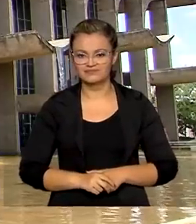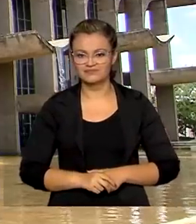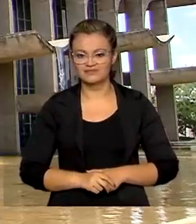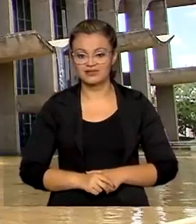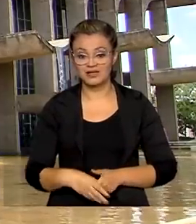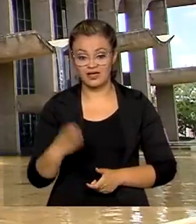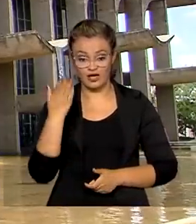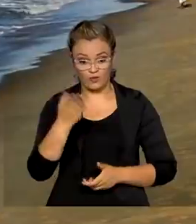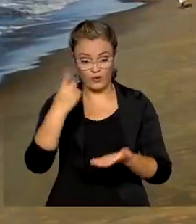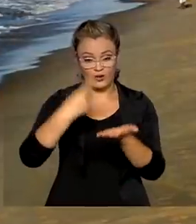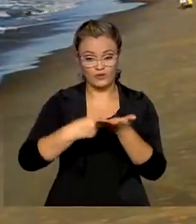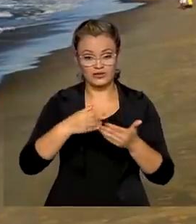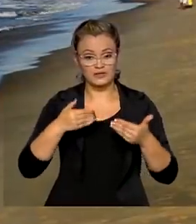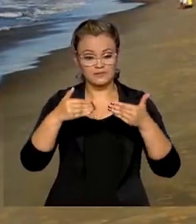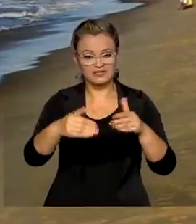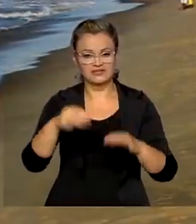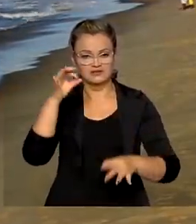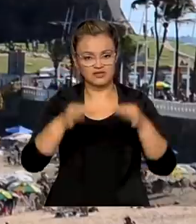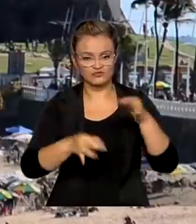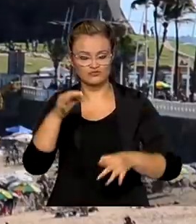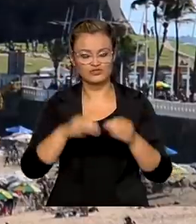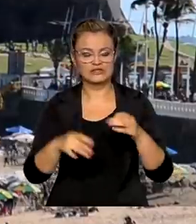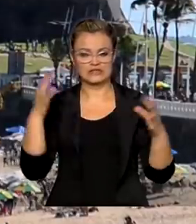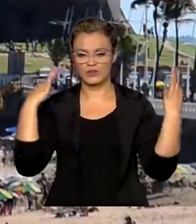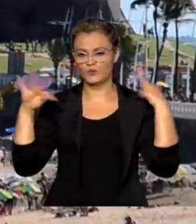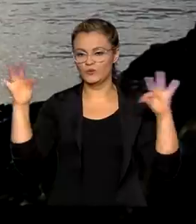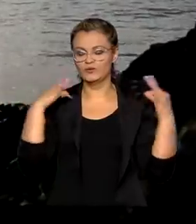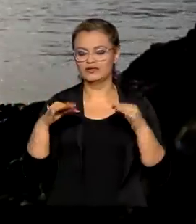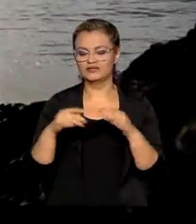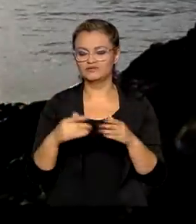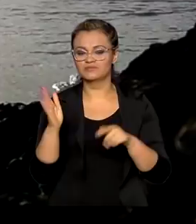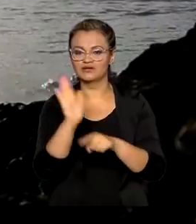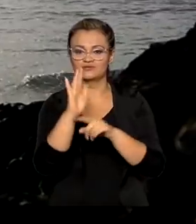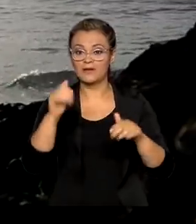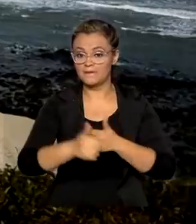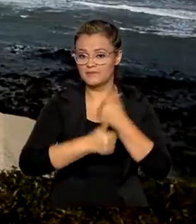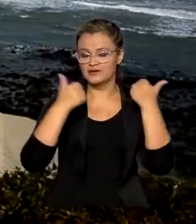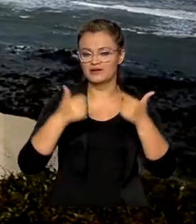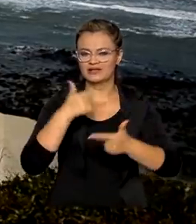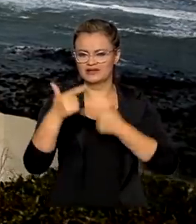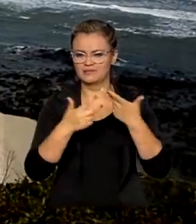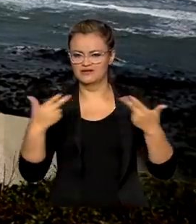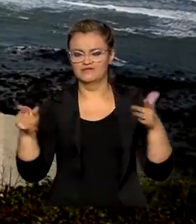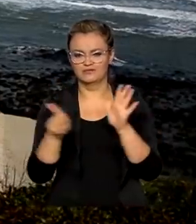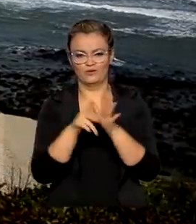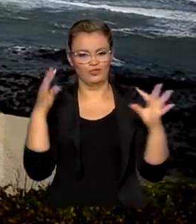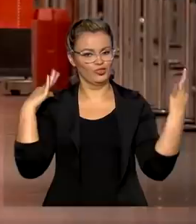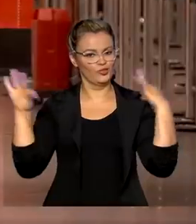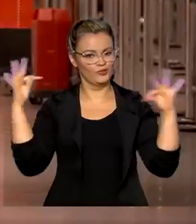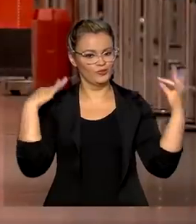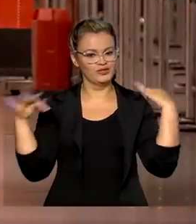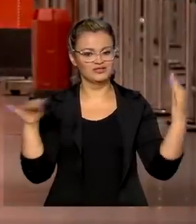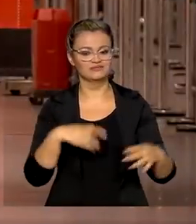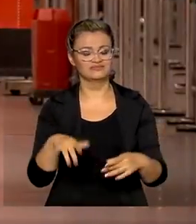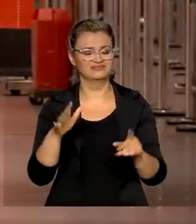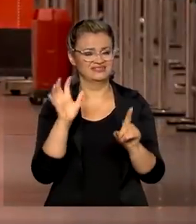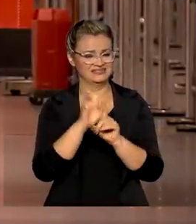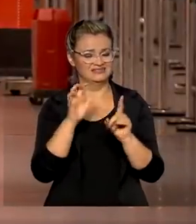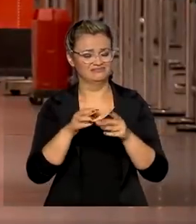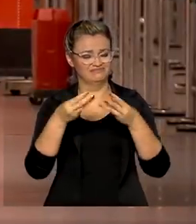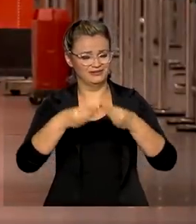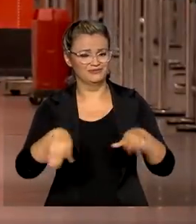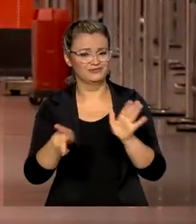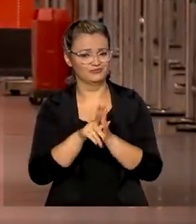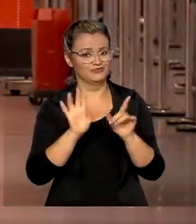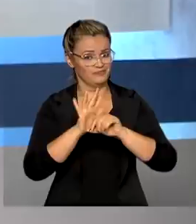Acordo entre os Ministérios da Justiça e do Turismo pretende melhorar a prestação de serviços turísticos, um dos mais afetados pela